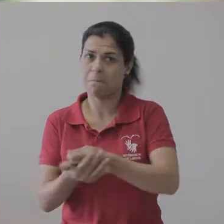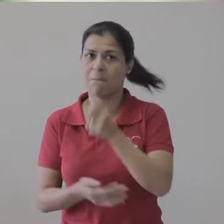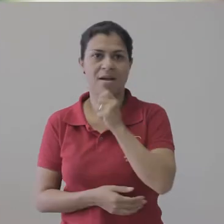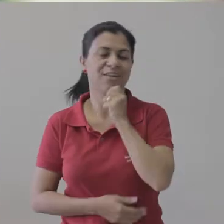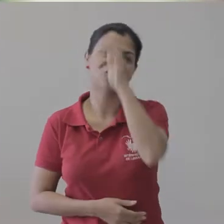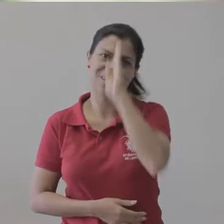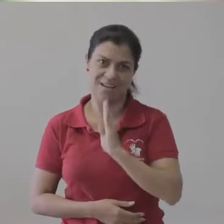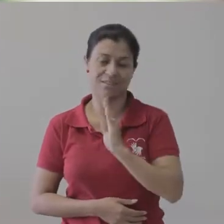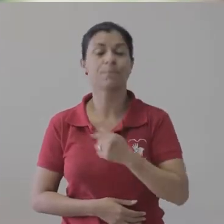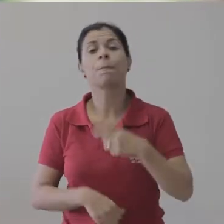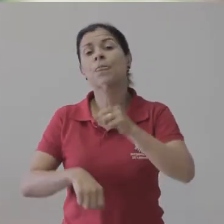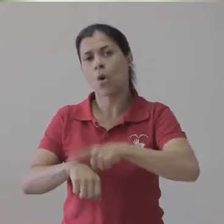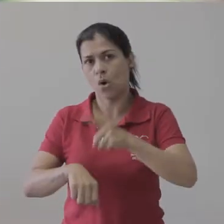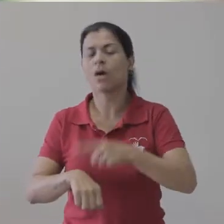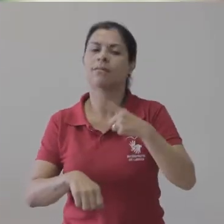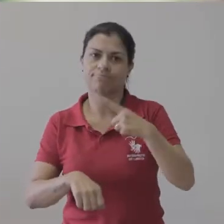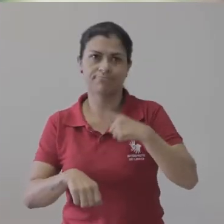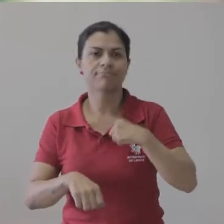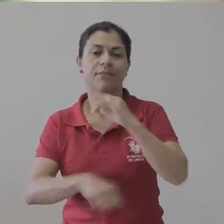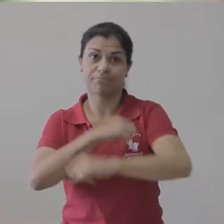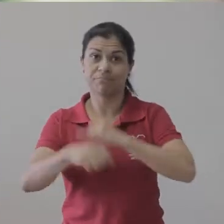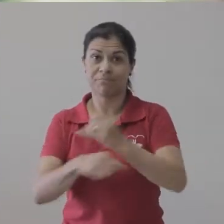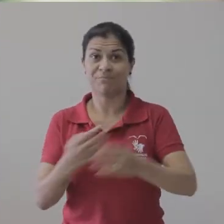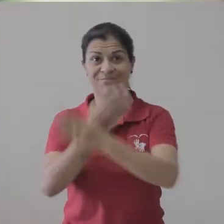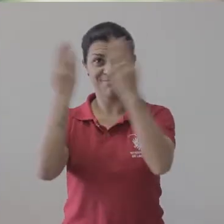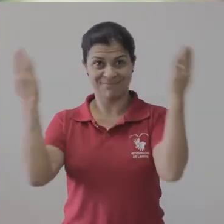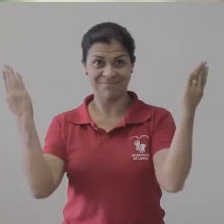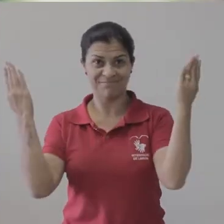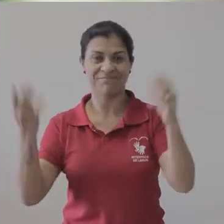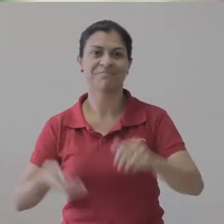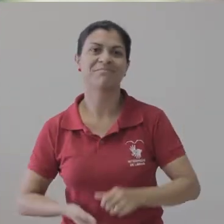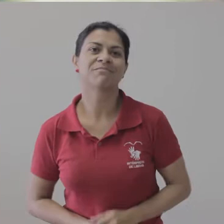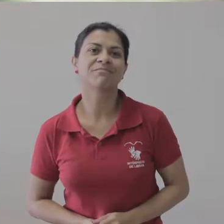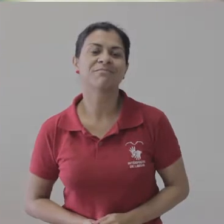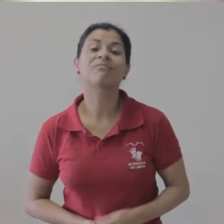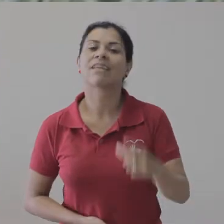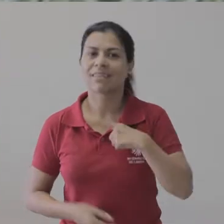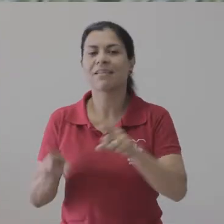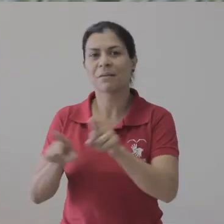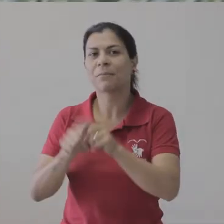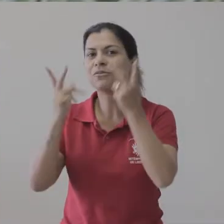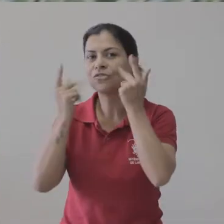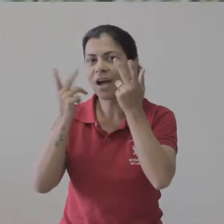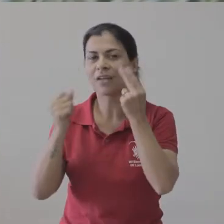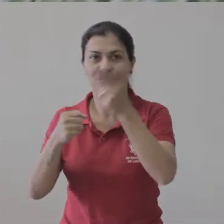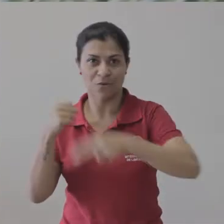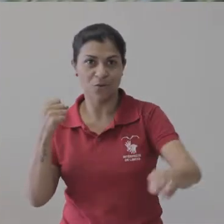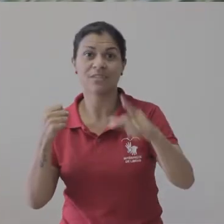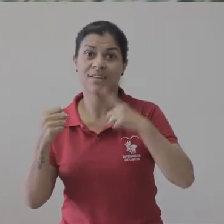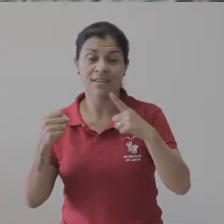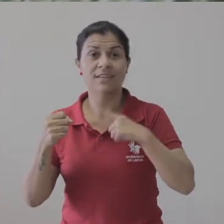não pagam. Os horários das sessões estão disponíveis no site cinema.ufis.br. Já no Teatro